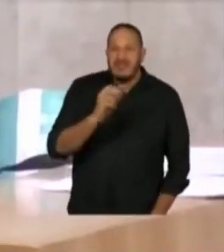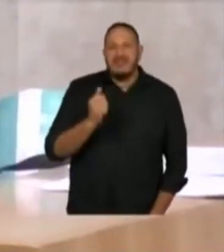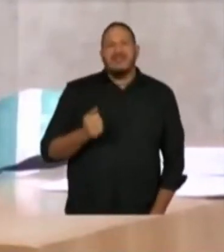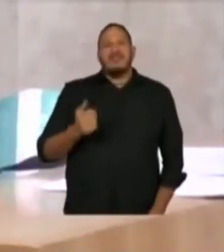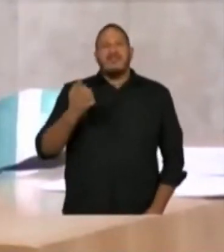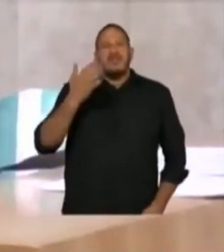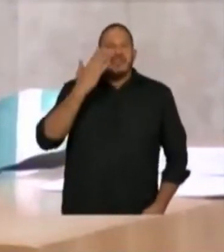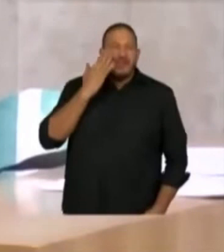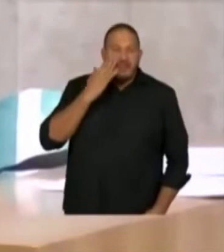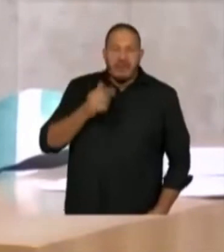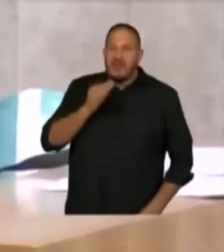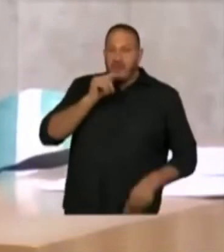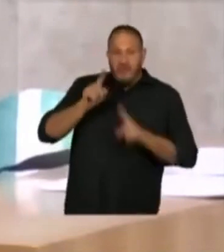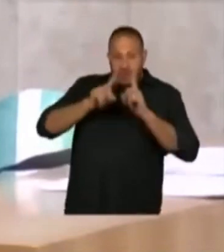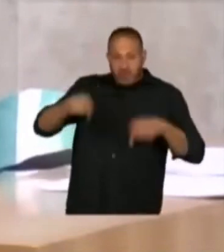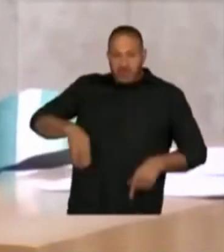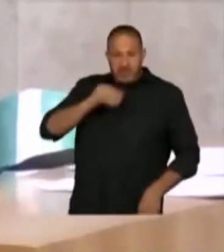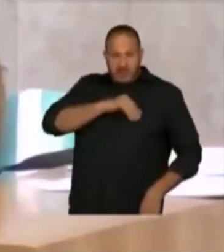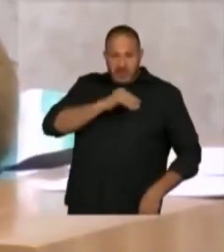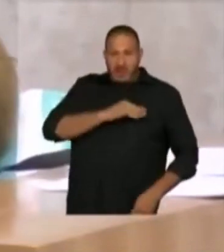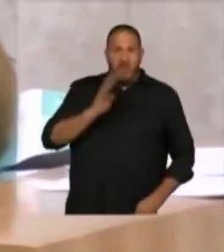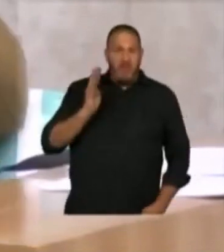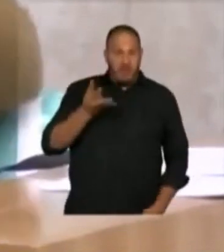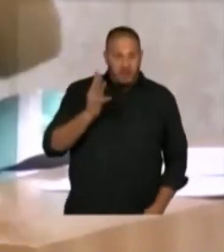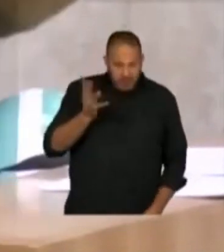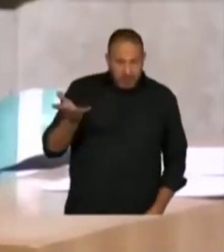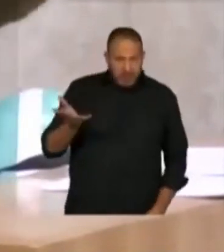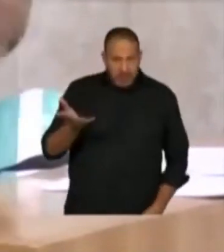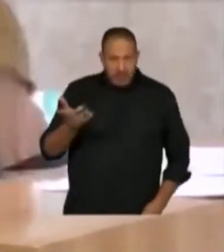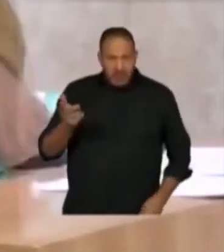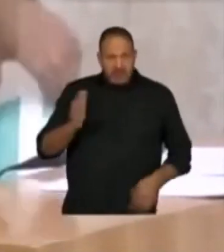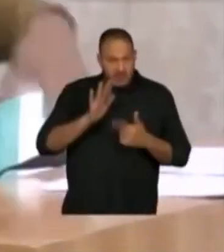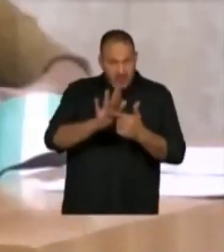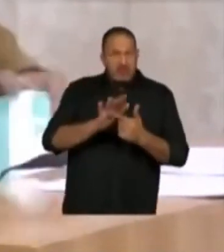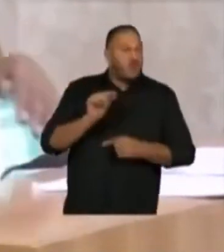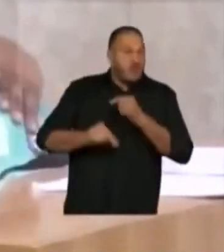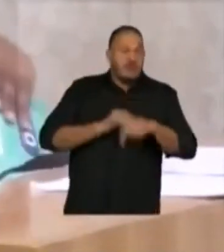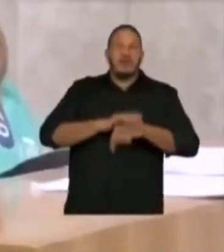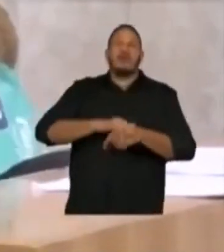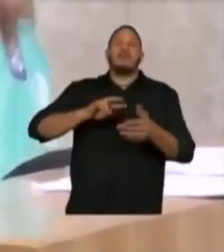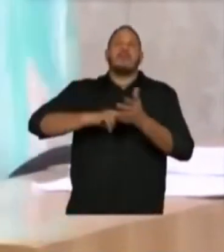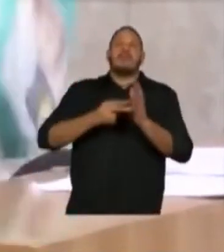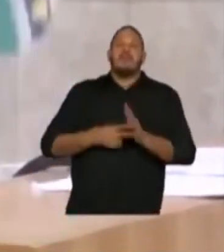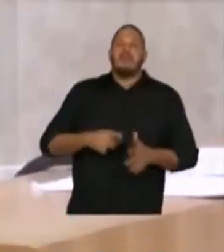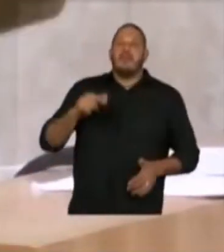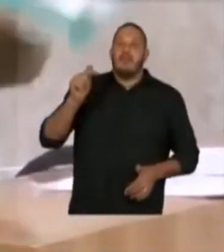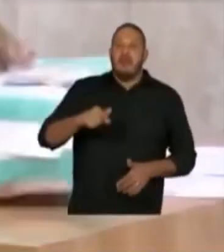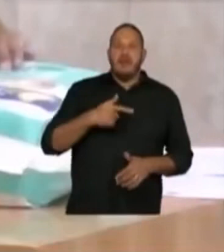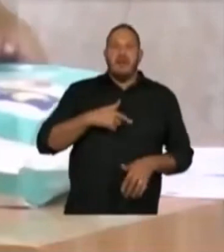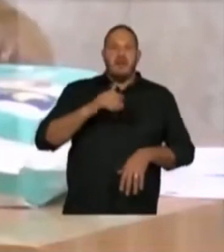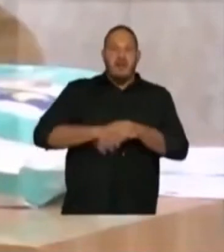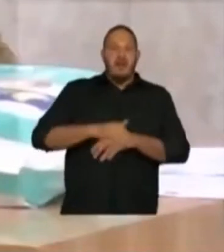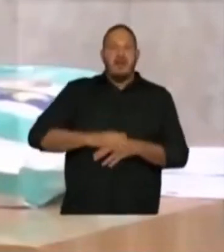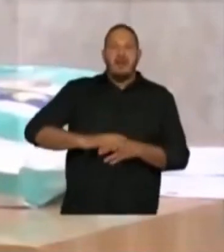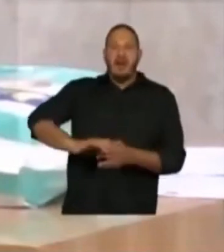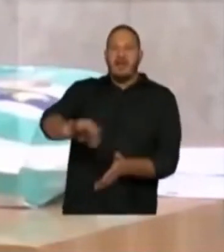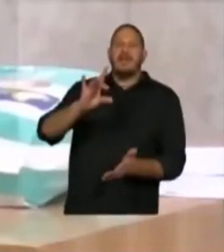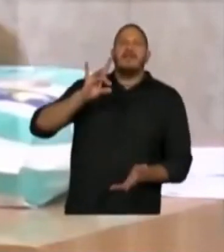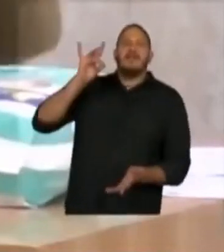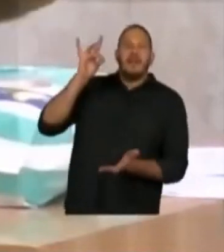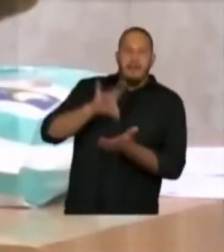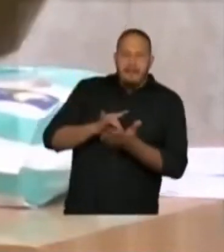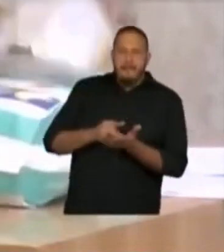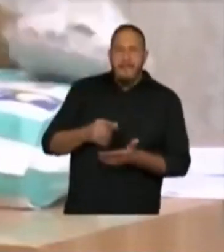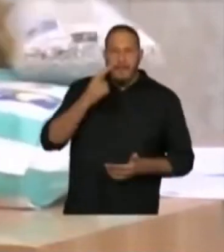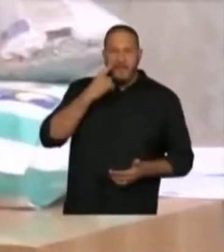para um servidor ganhar R$.000,00. Eu vim colocar um pouco o que isso significa do ponto de vista concreto, porque eu não